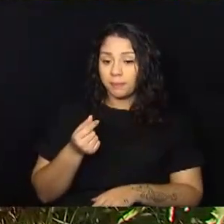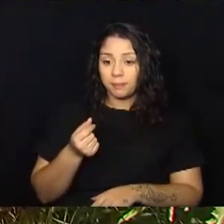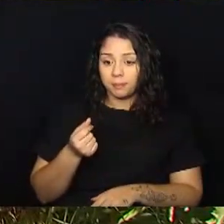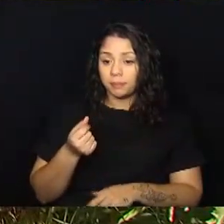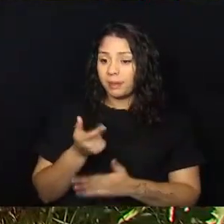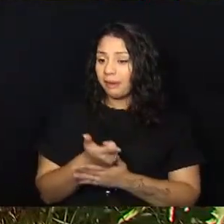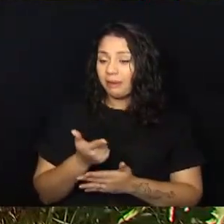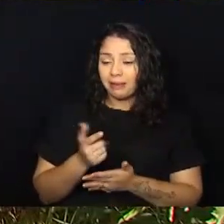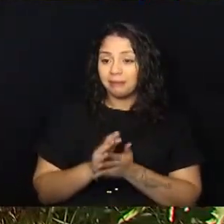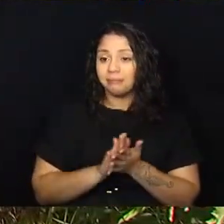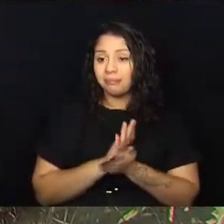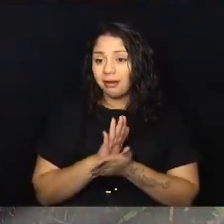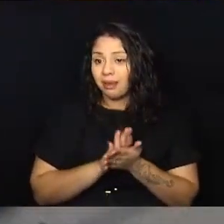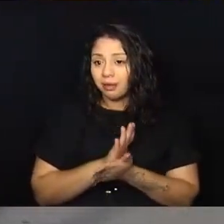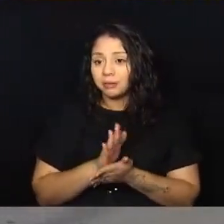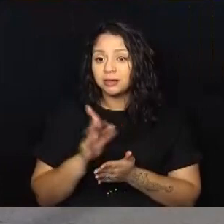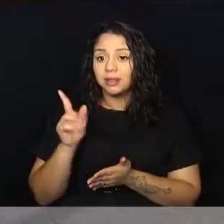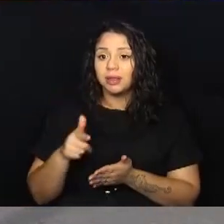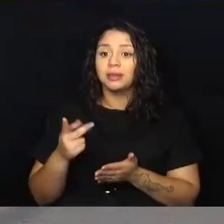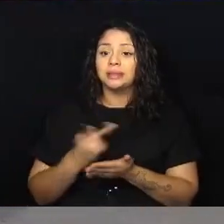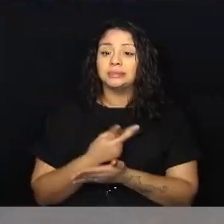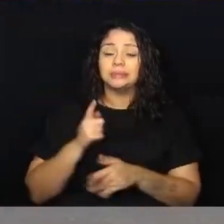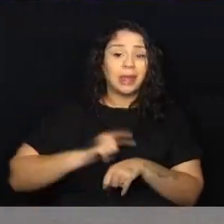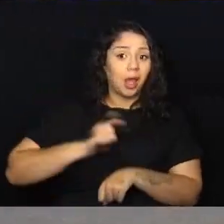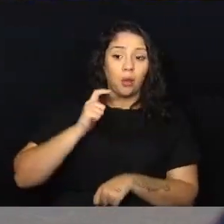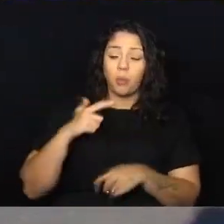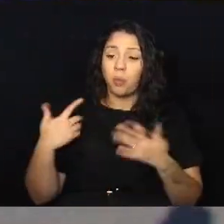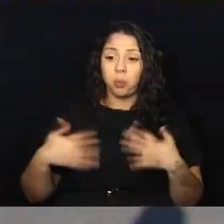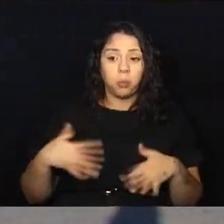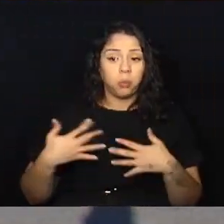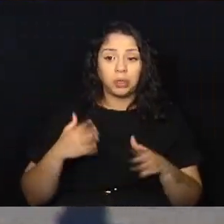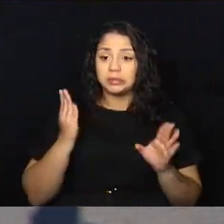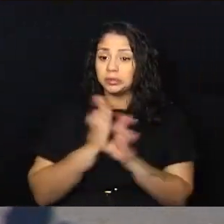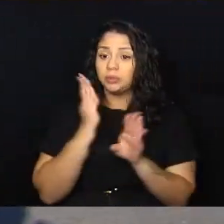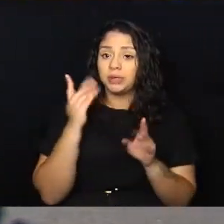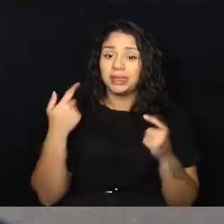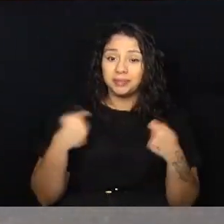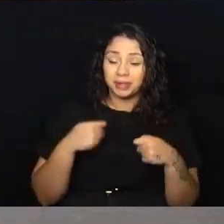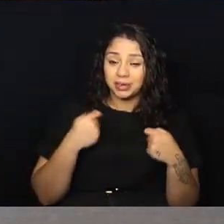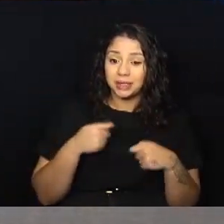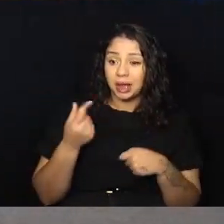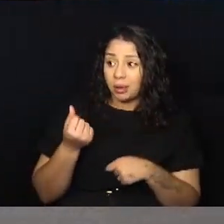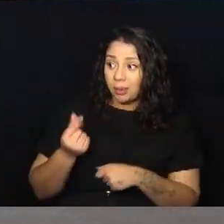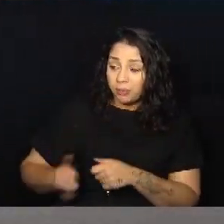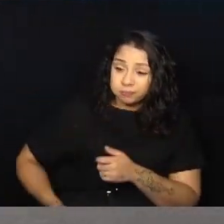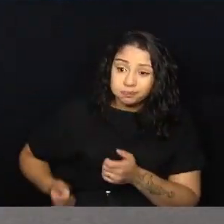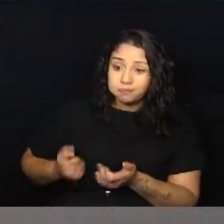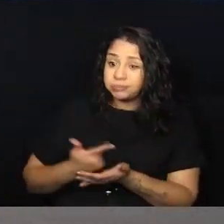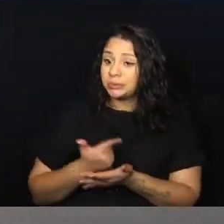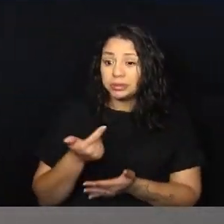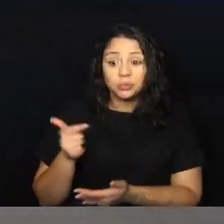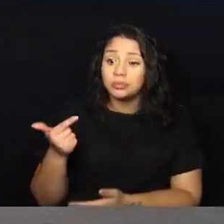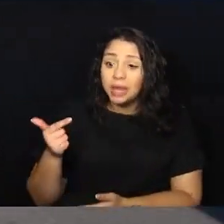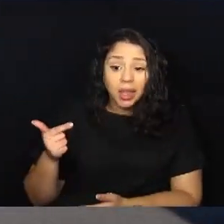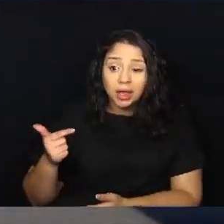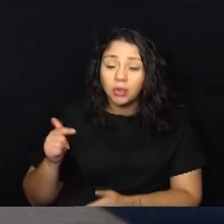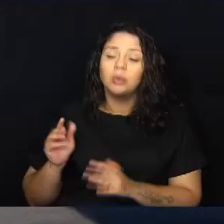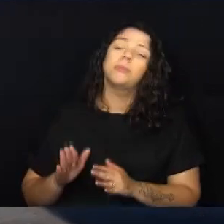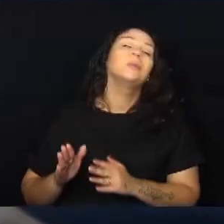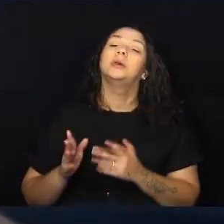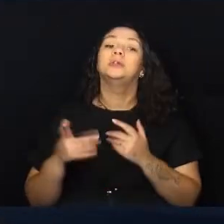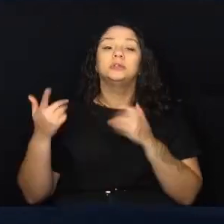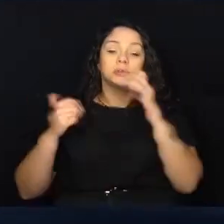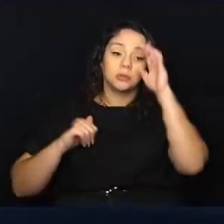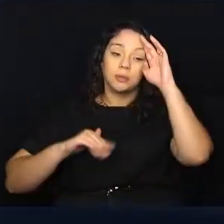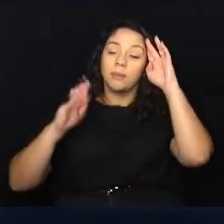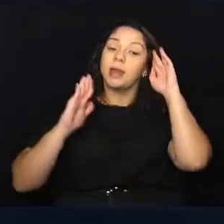aquilo, nem para a passagem, nem para aquela situação, muitas vezes foi muito de repente, e você vai descobrir que você vai ter que desprender um recurso